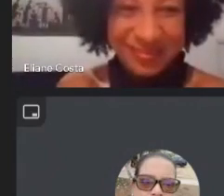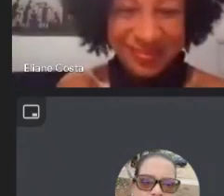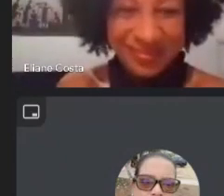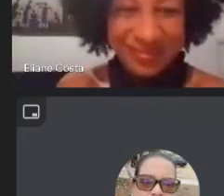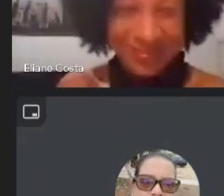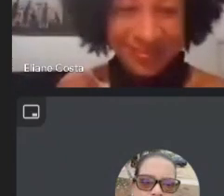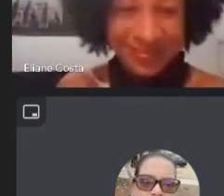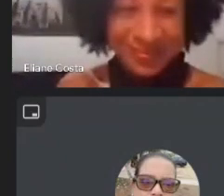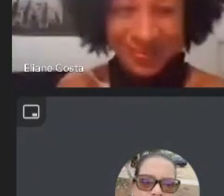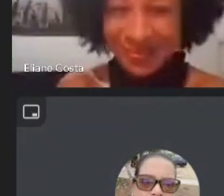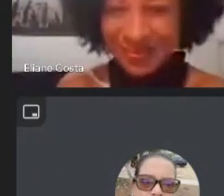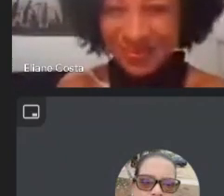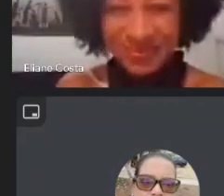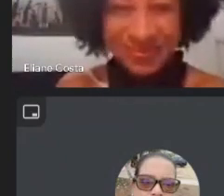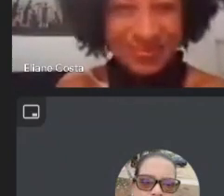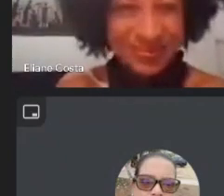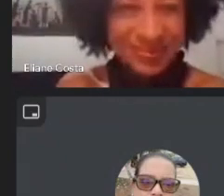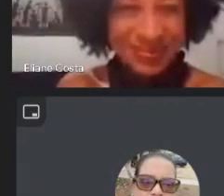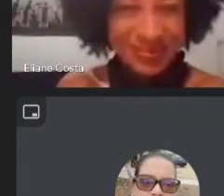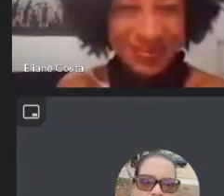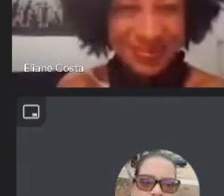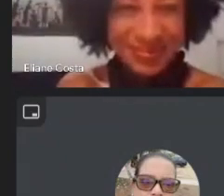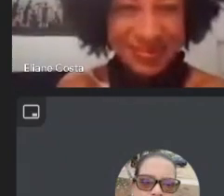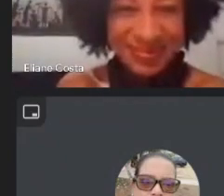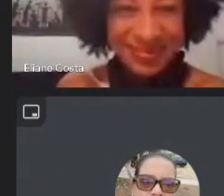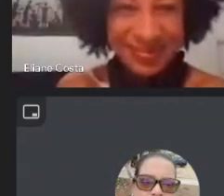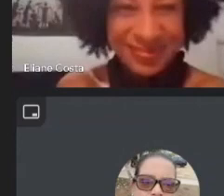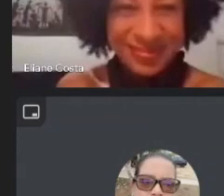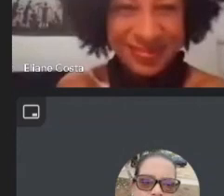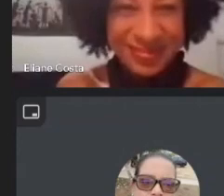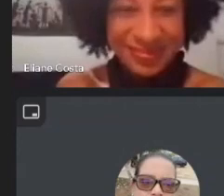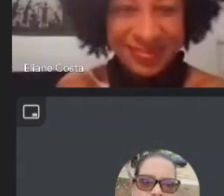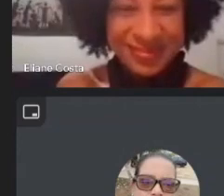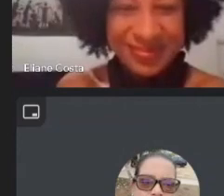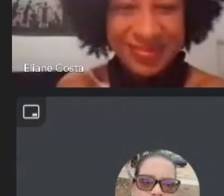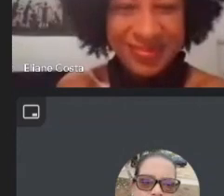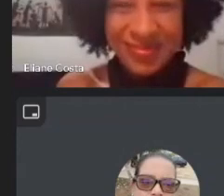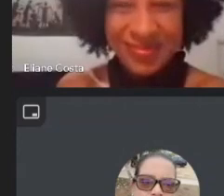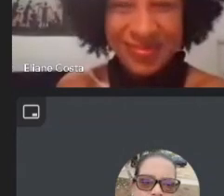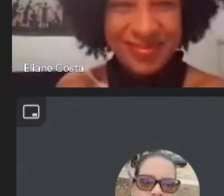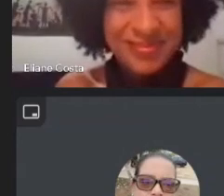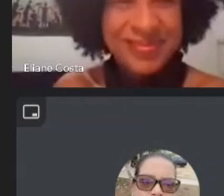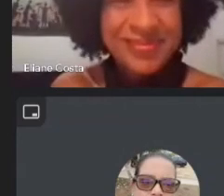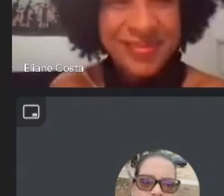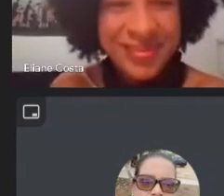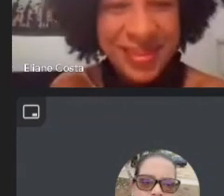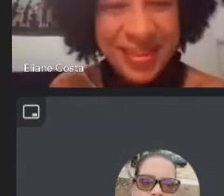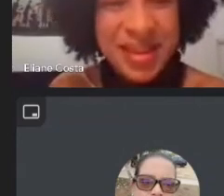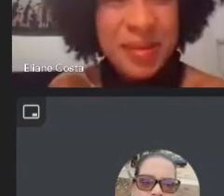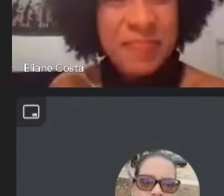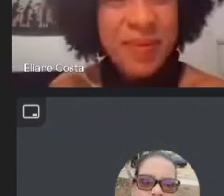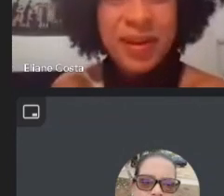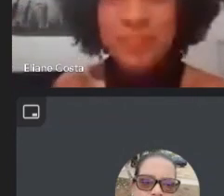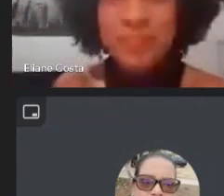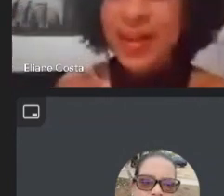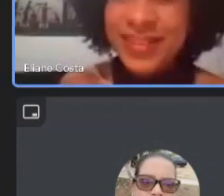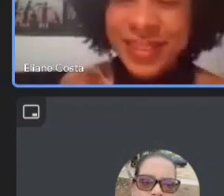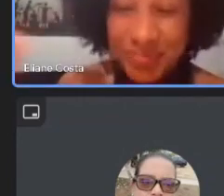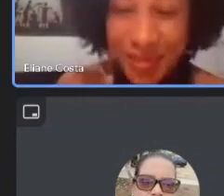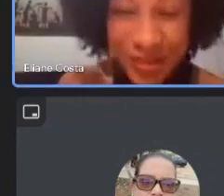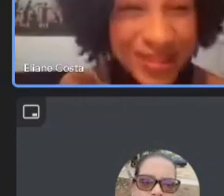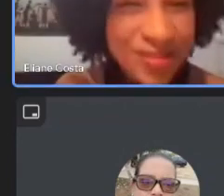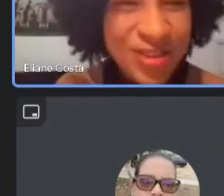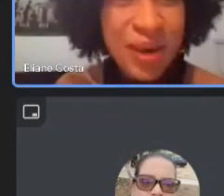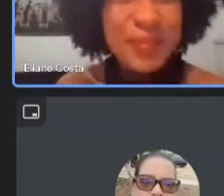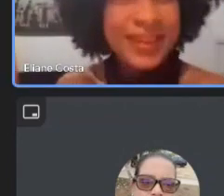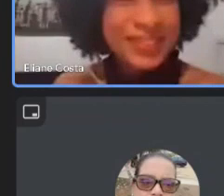pela parceria na mesa Axé enfim que a gente possa seguir conversando fala obrigada